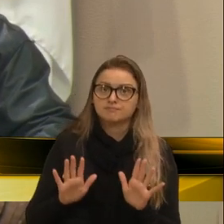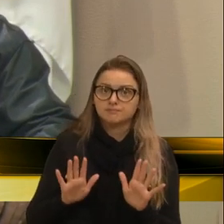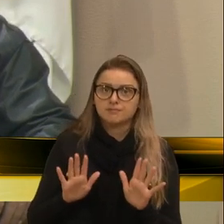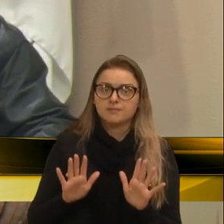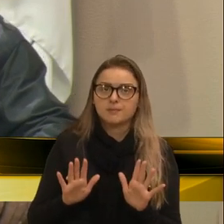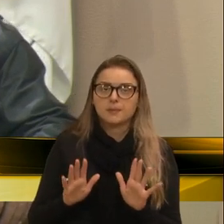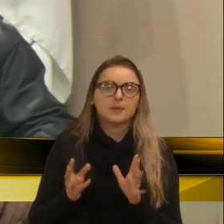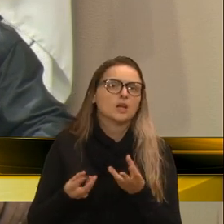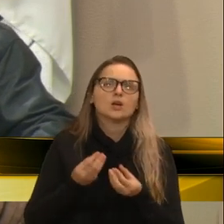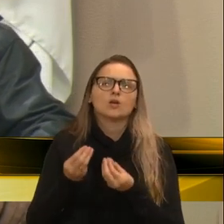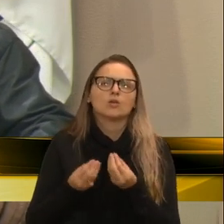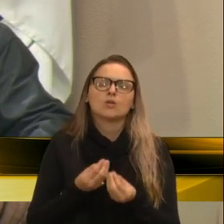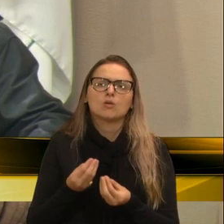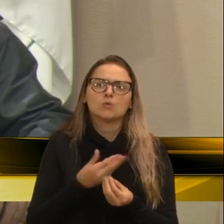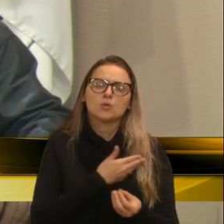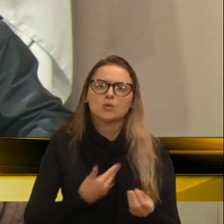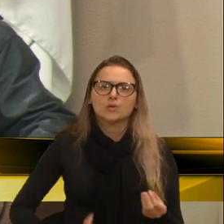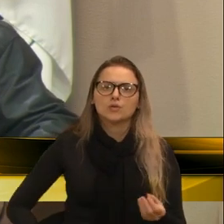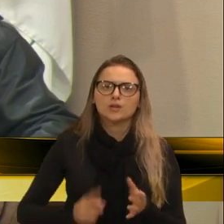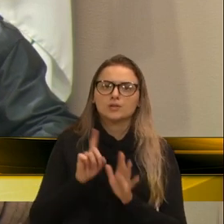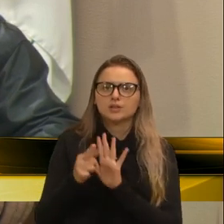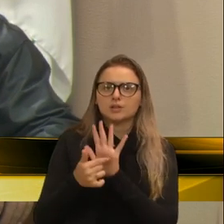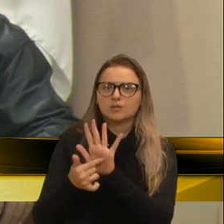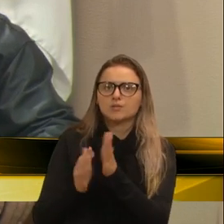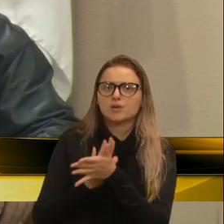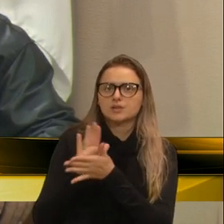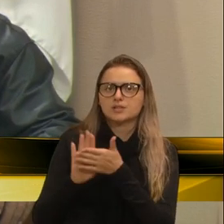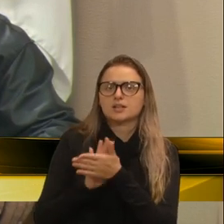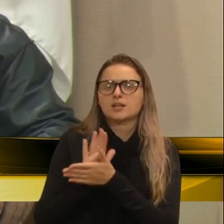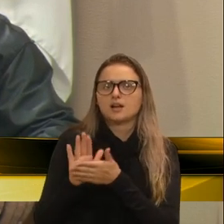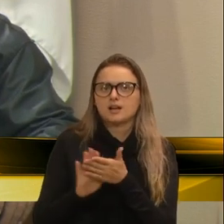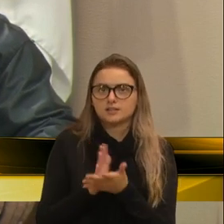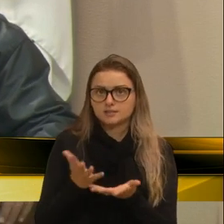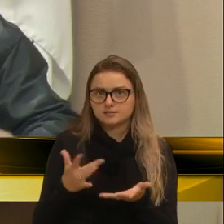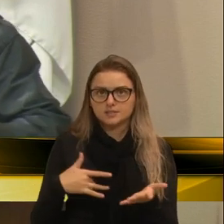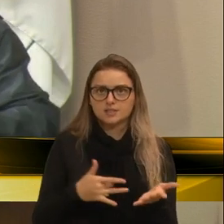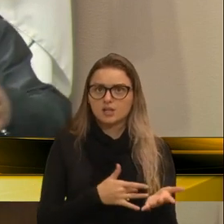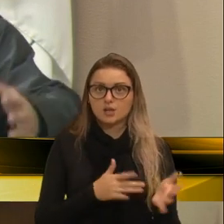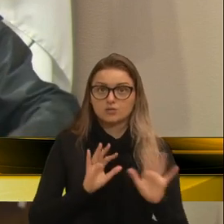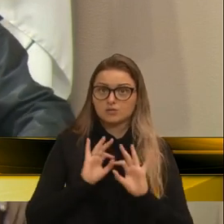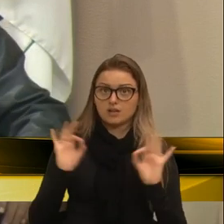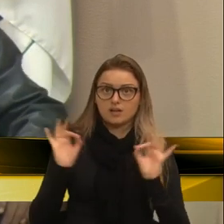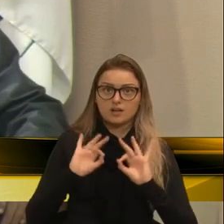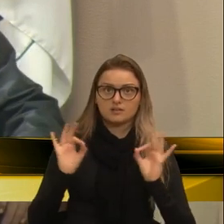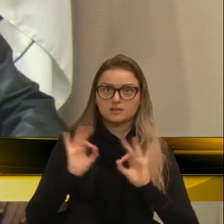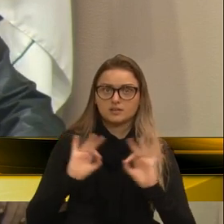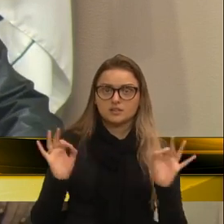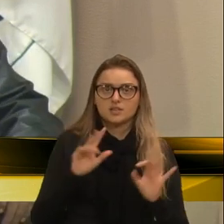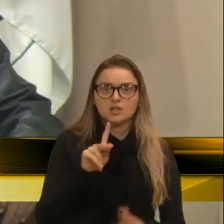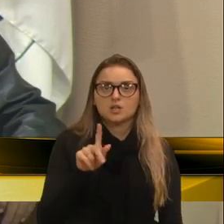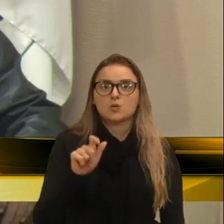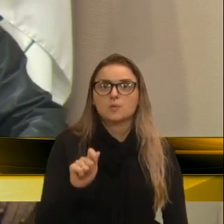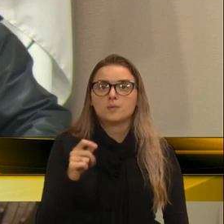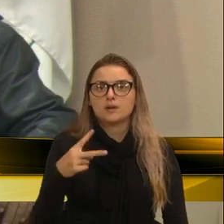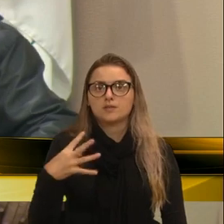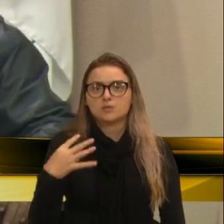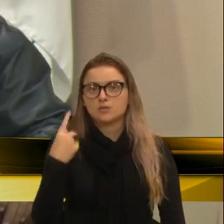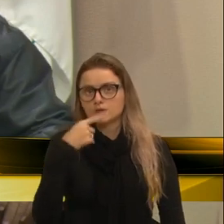é que está o governo que não aparece nessas horas da saúde? O postão, fechado a sete-chave.